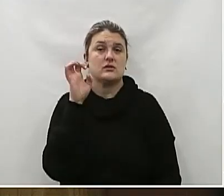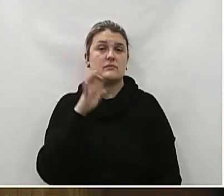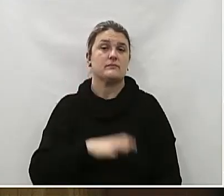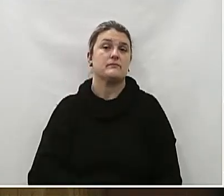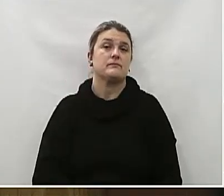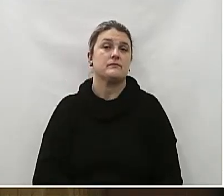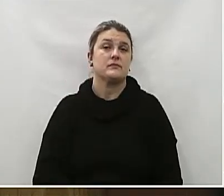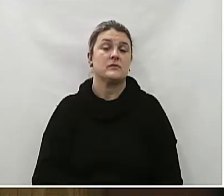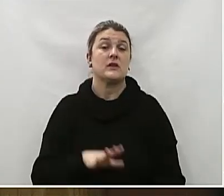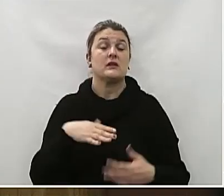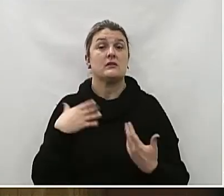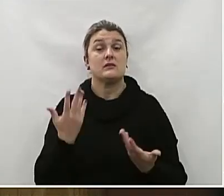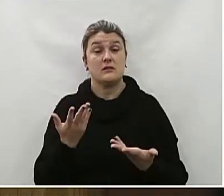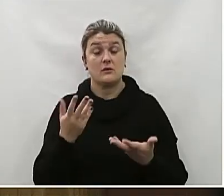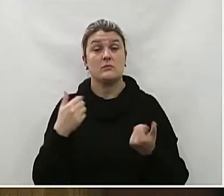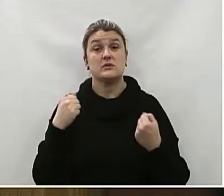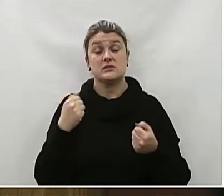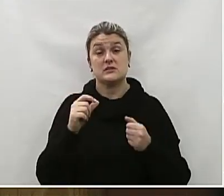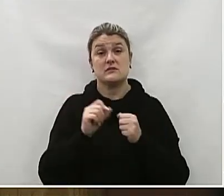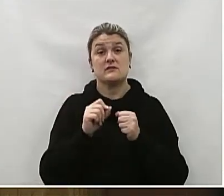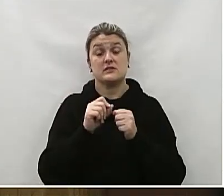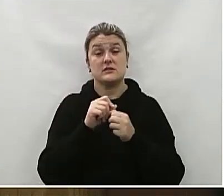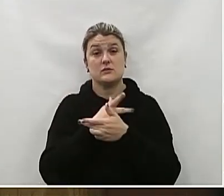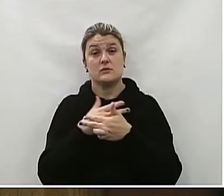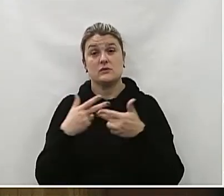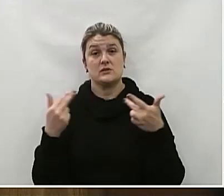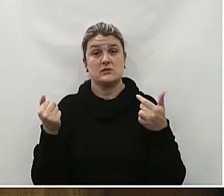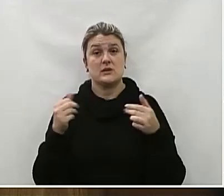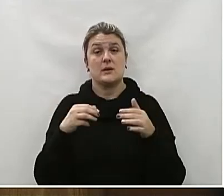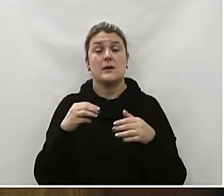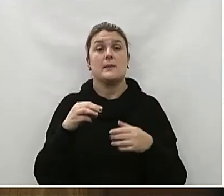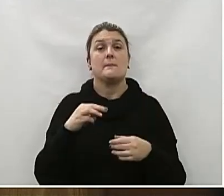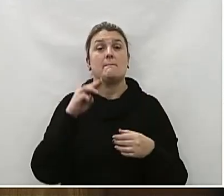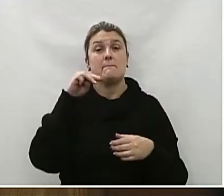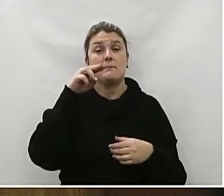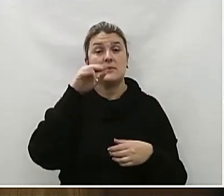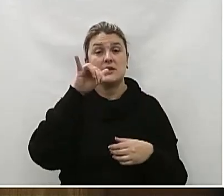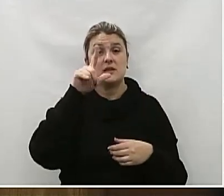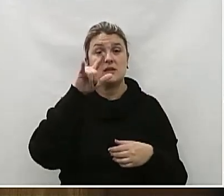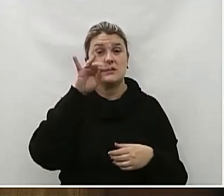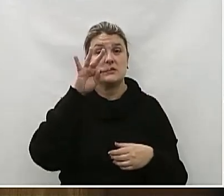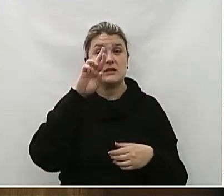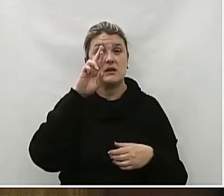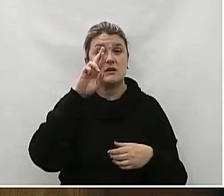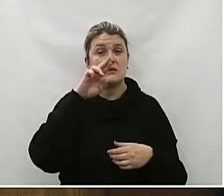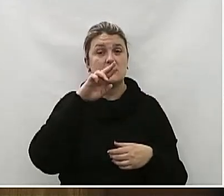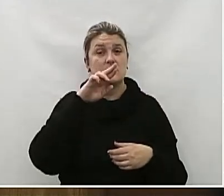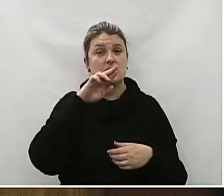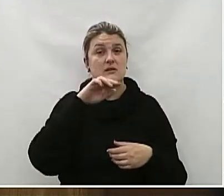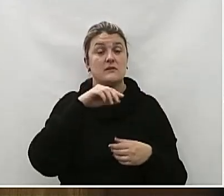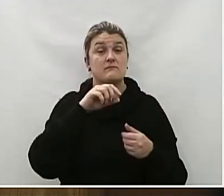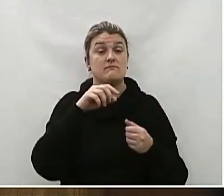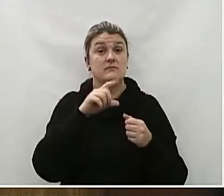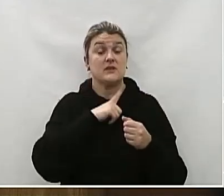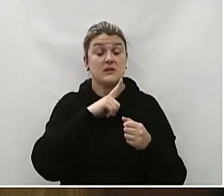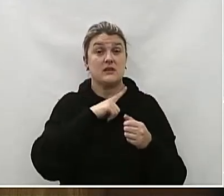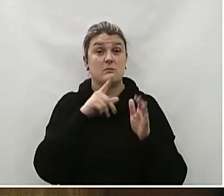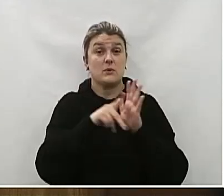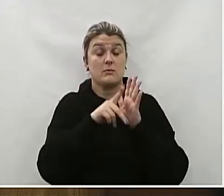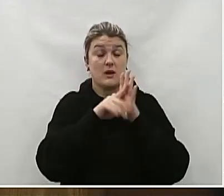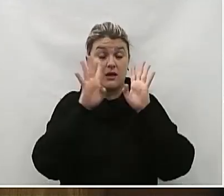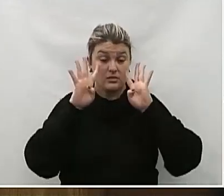Eliseu Lurczak E militares Pertencentes Ao 16º Batalhão Da Polícia Militar Cabo Diogo